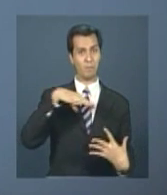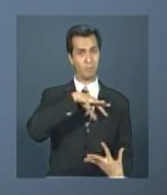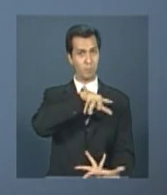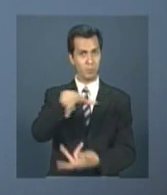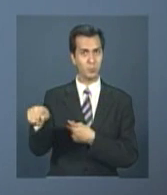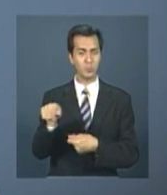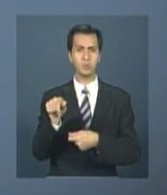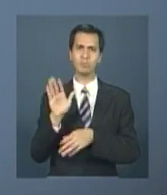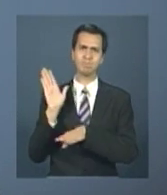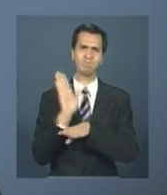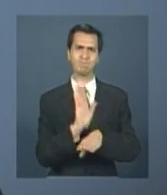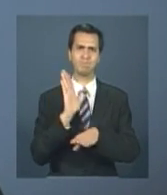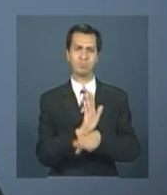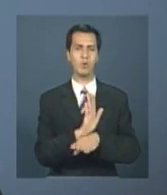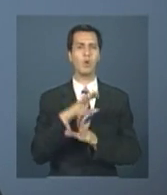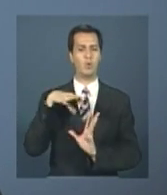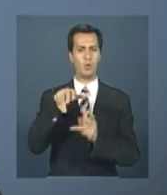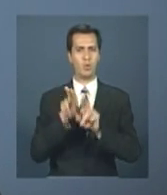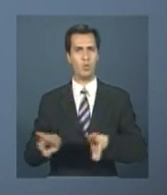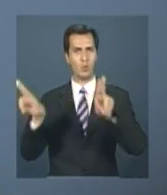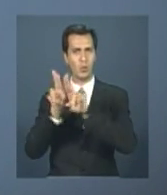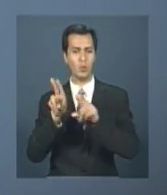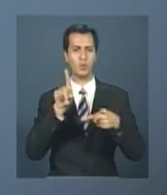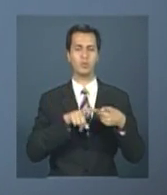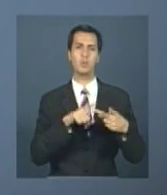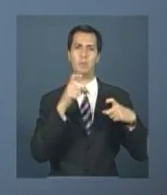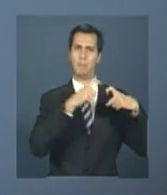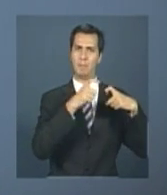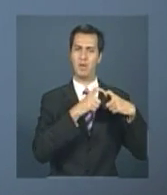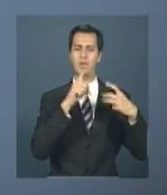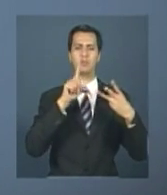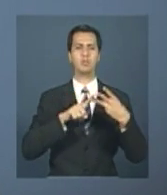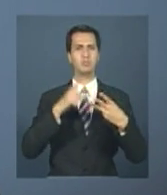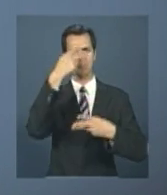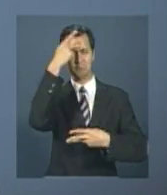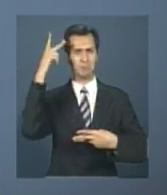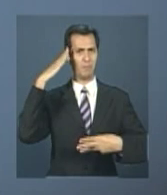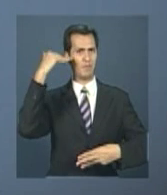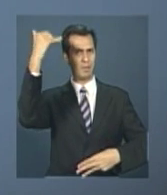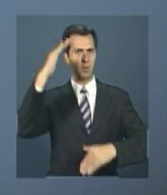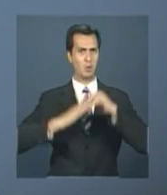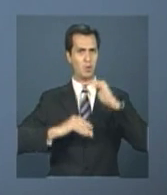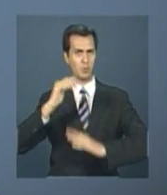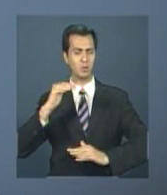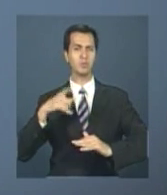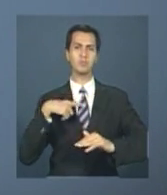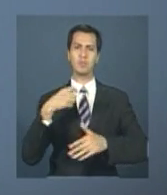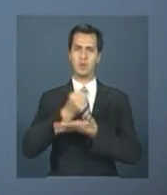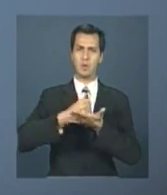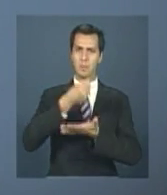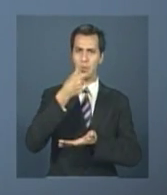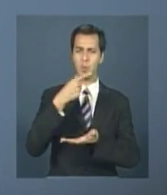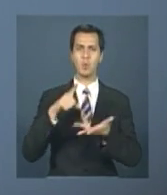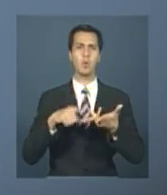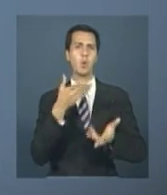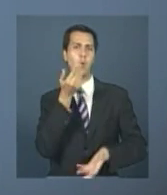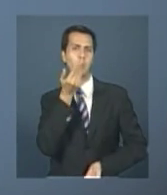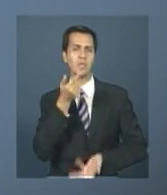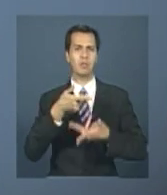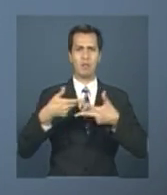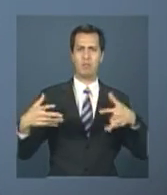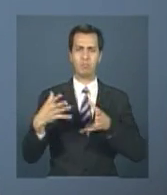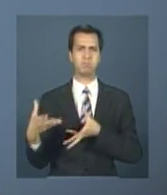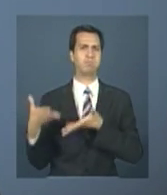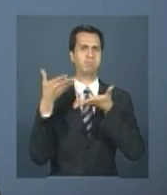Forças de paz da ONU, equipes de médicos, especialistas em reconstrução, envio de medicamentos e comida. Mas até